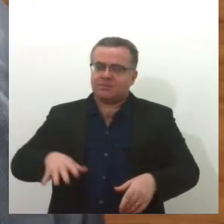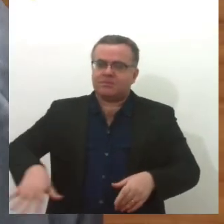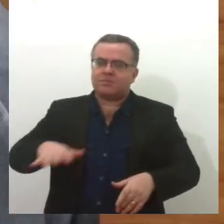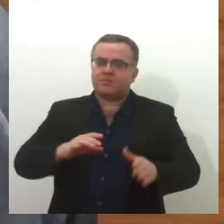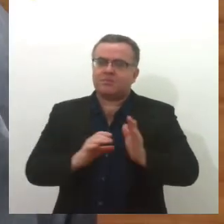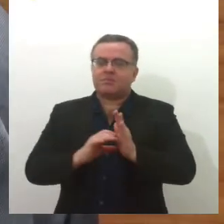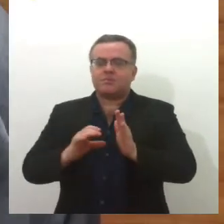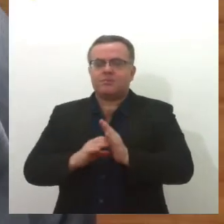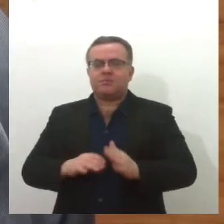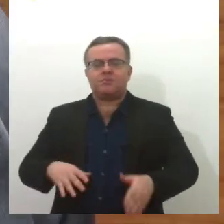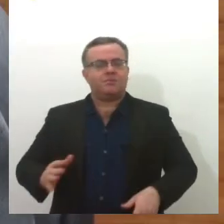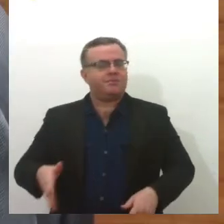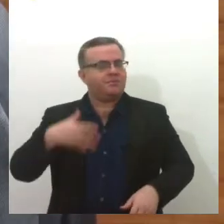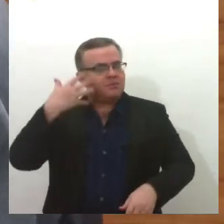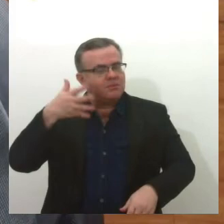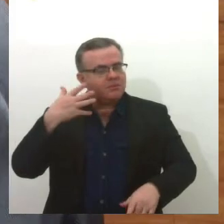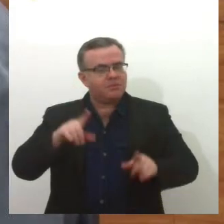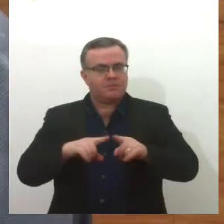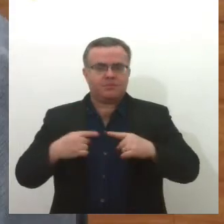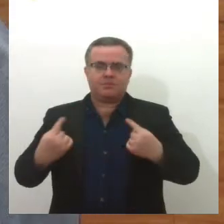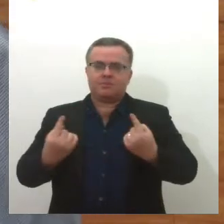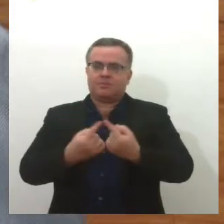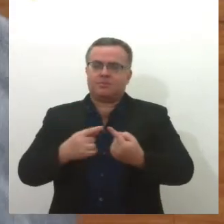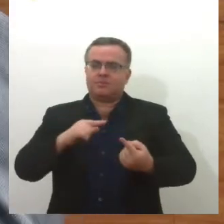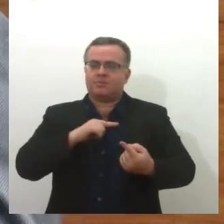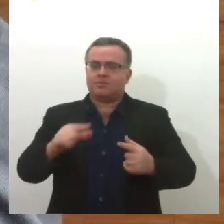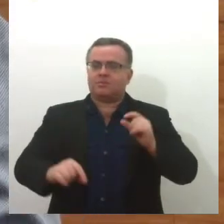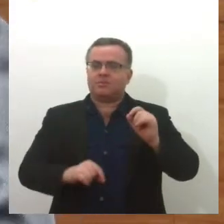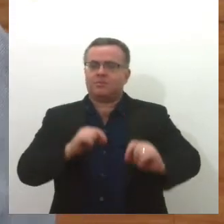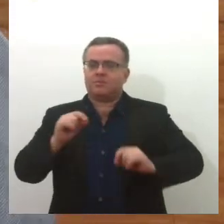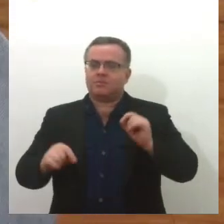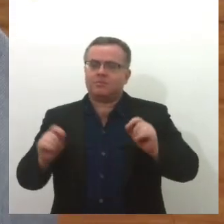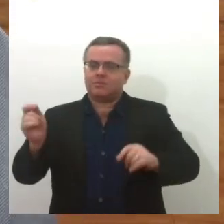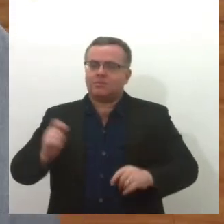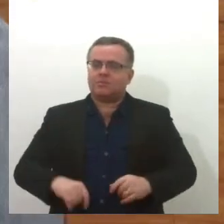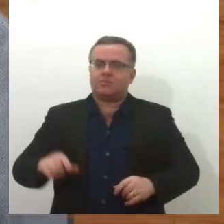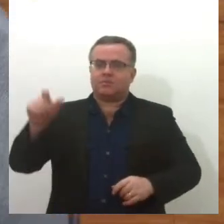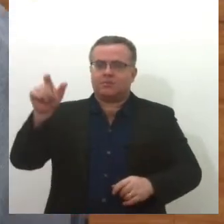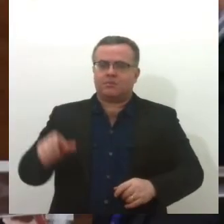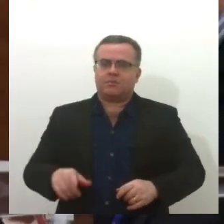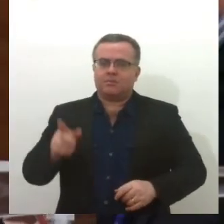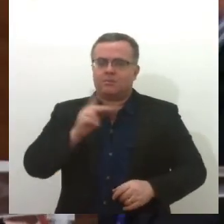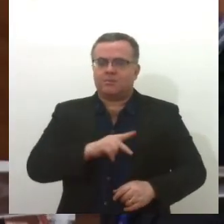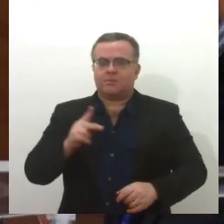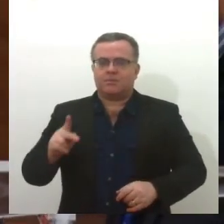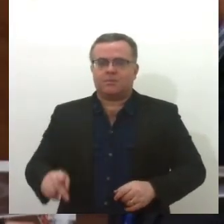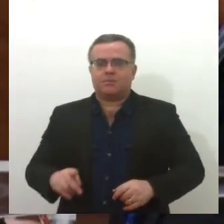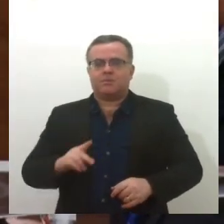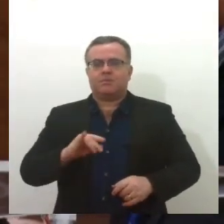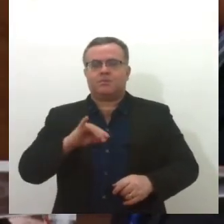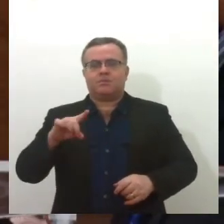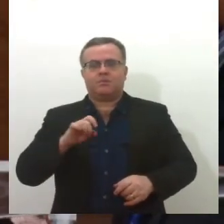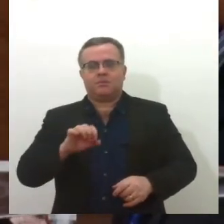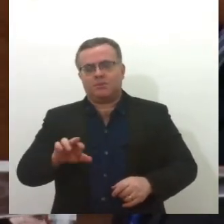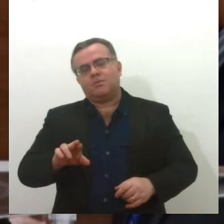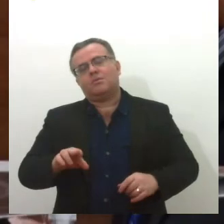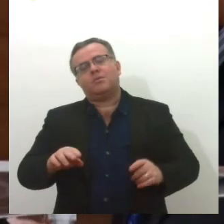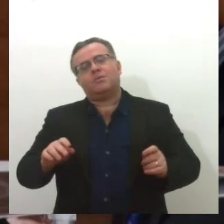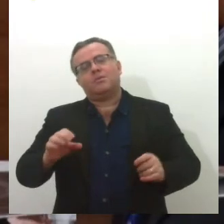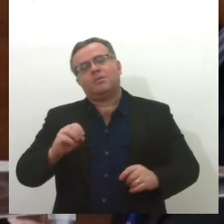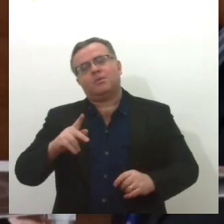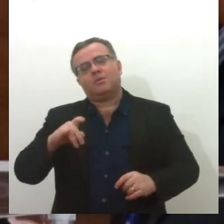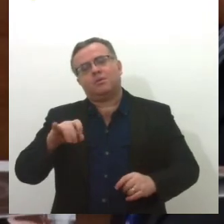grande expediente da sessão de quinta-feira foi ocupado pela palestra do professor Ius Verde Matos Oliveira.